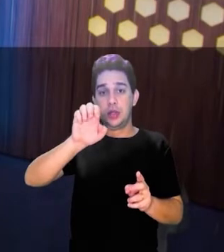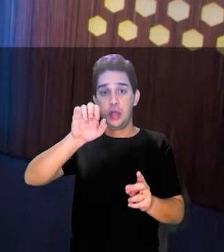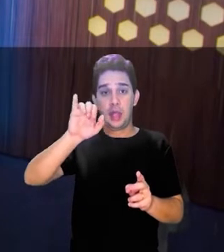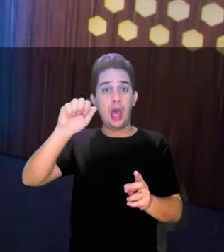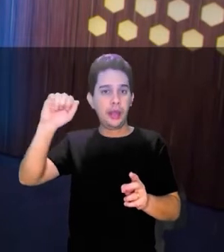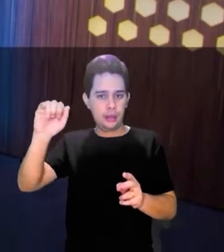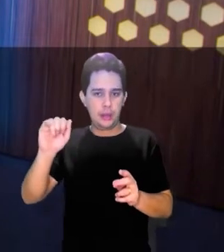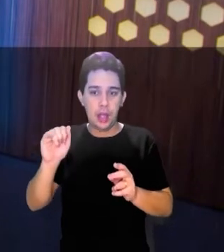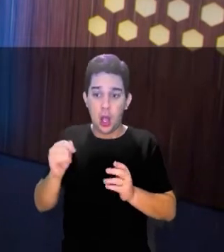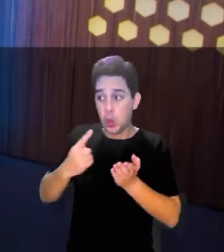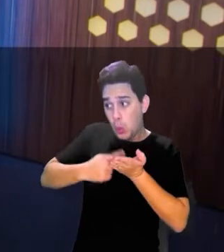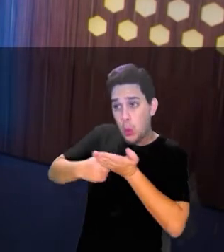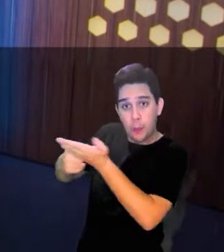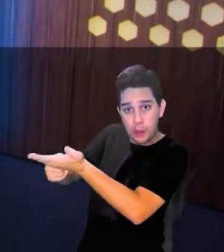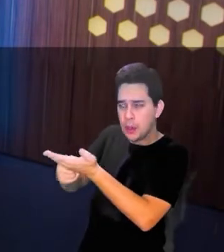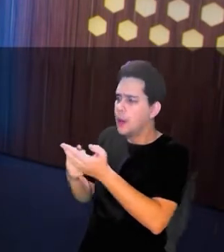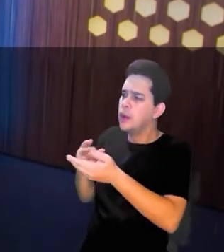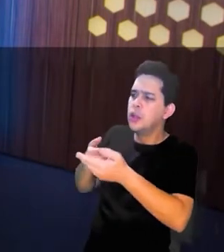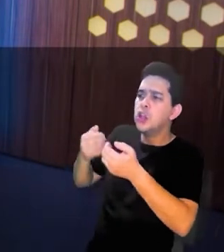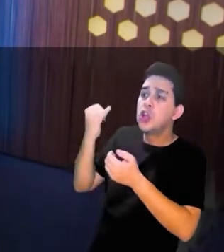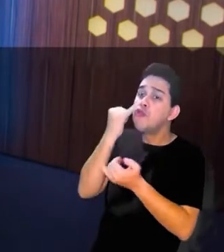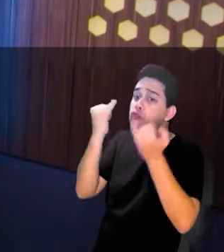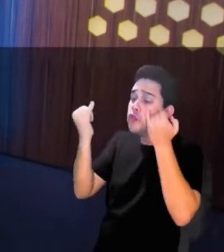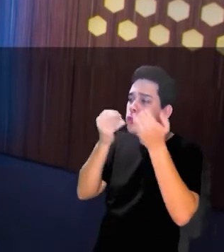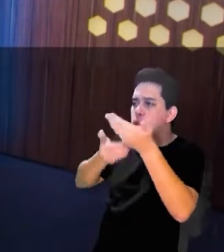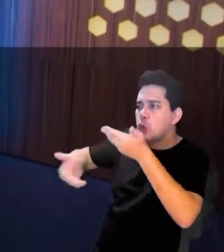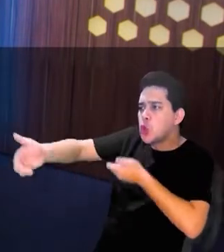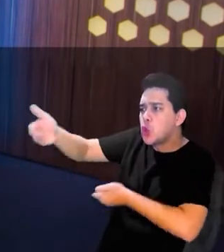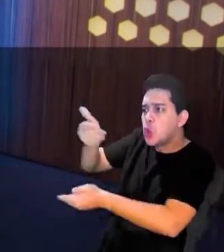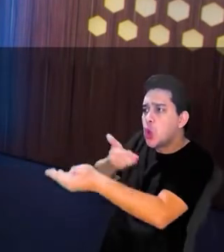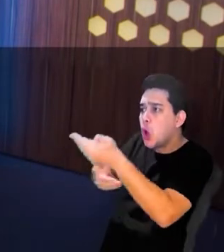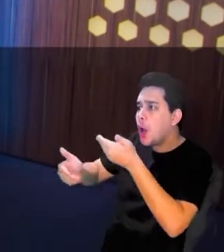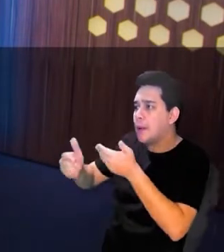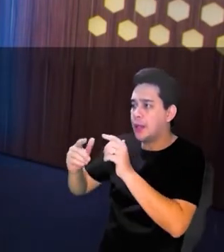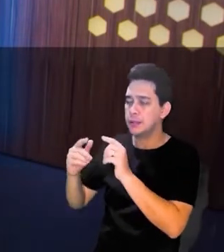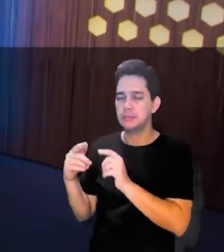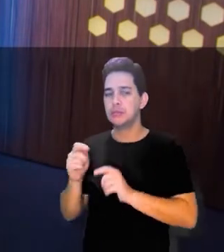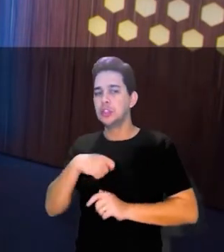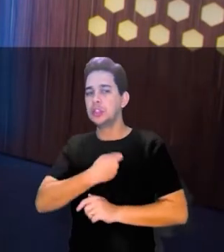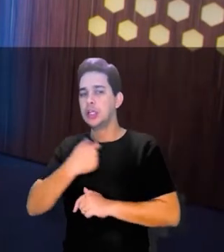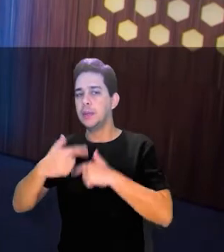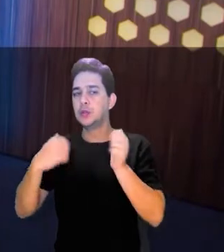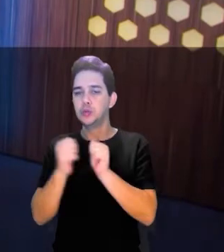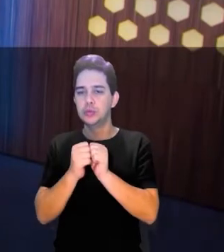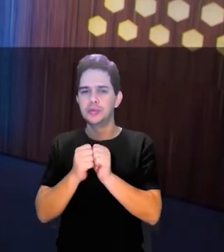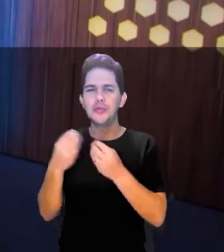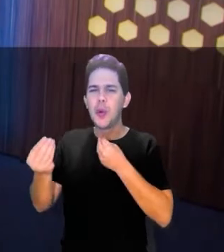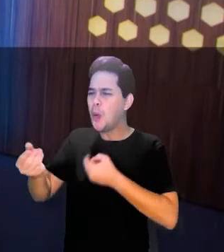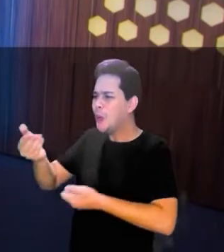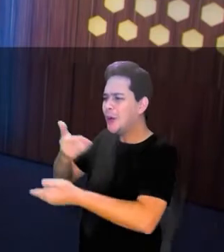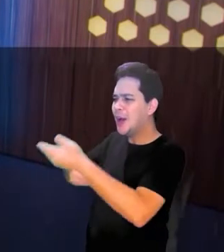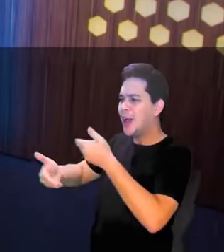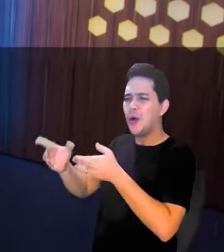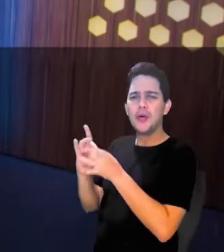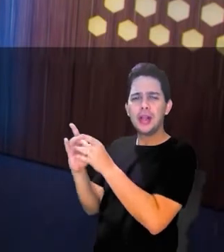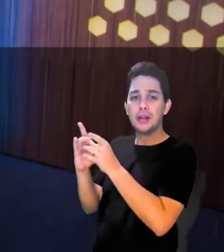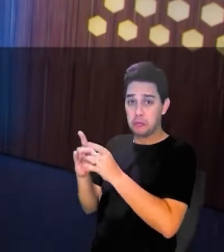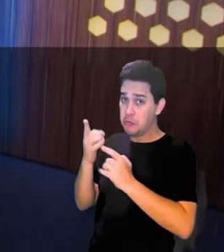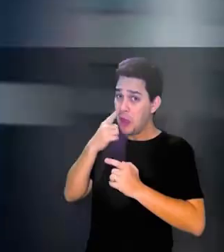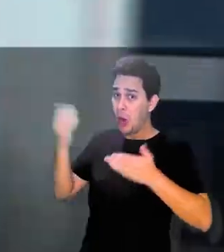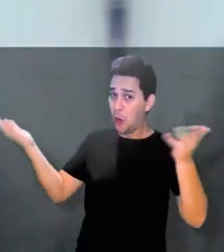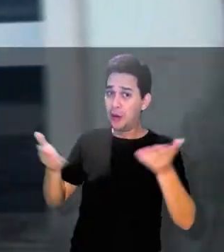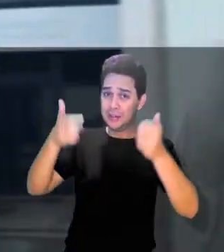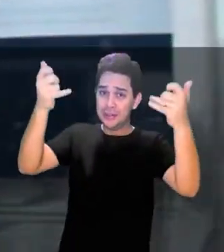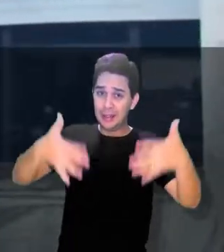instituições e promover a execução de ações integradas. Entenda a importância desse convênio no quadro por dentro do MPRJ.